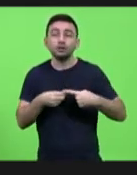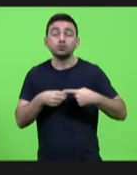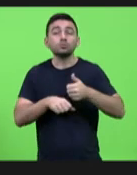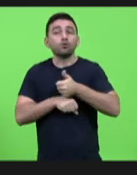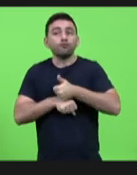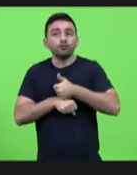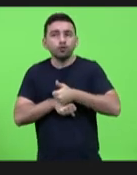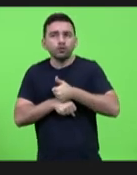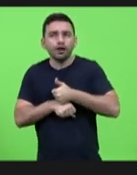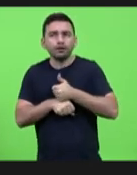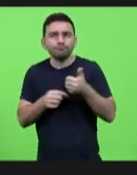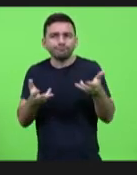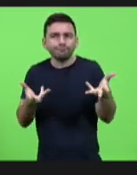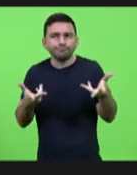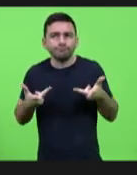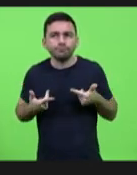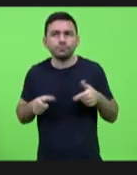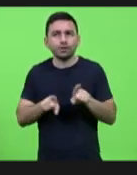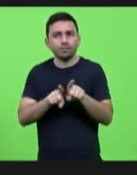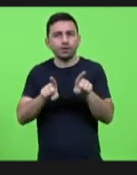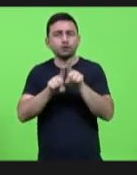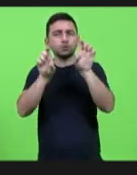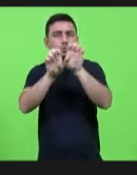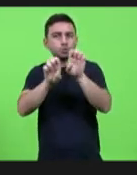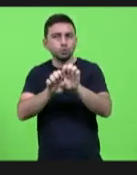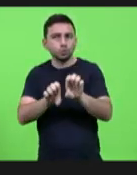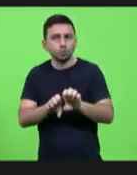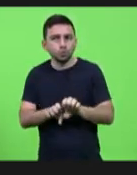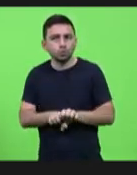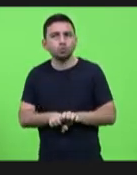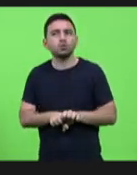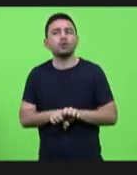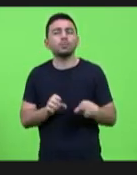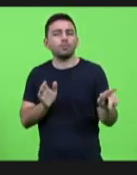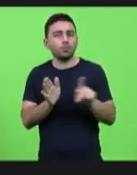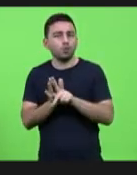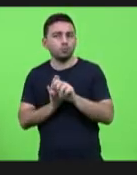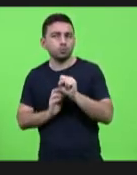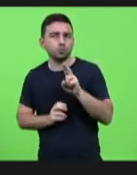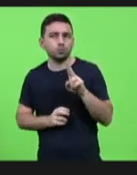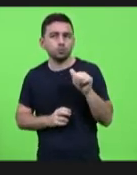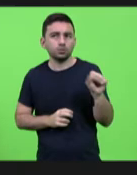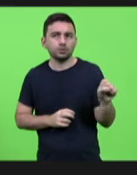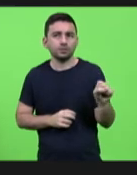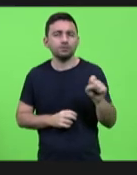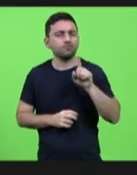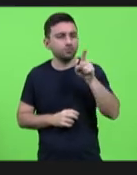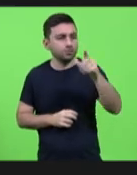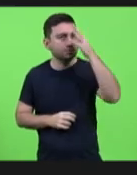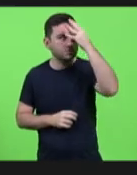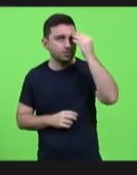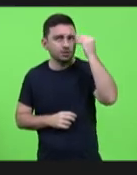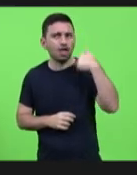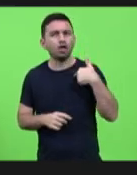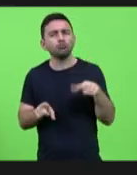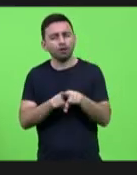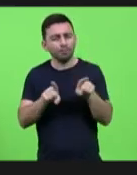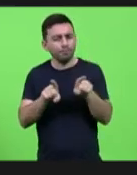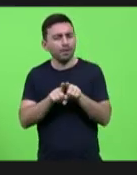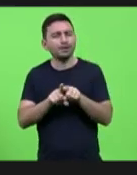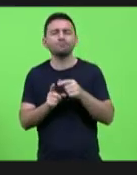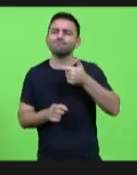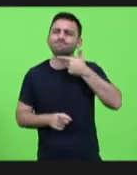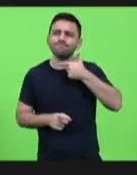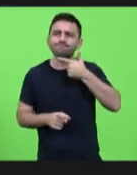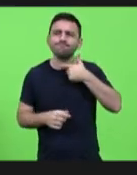projetos contínuos e estrutura equipada dos suas e eu quero dizer aqui para vocês principalmente para você Luciane que eu compartilho desse mesmo desejo